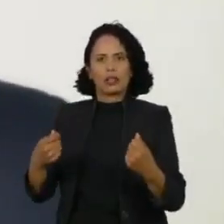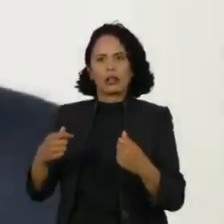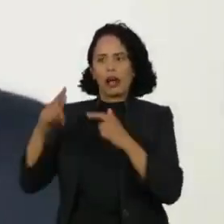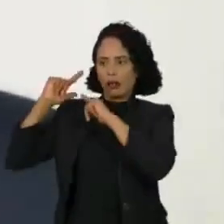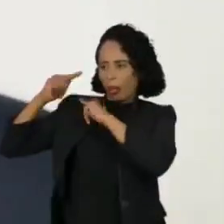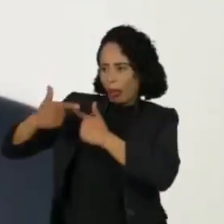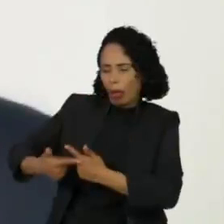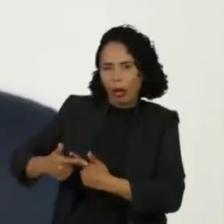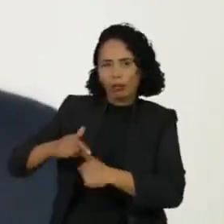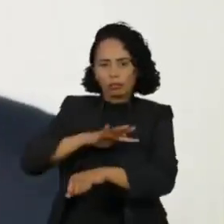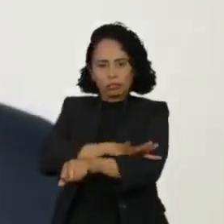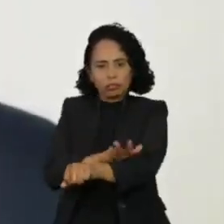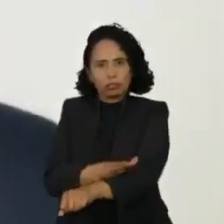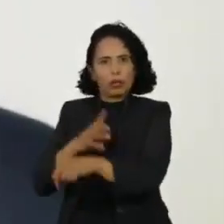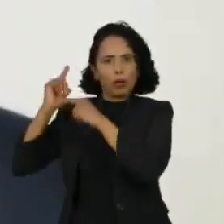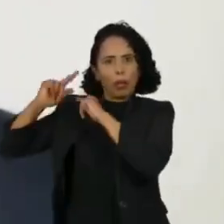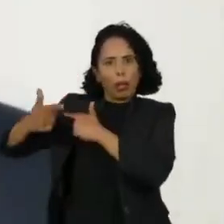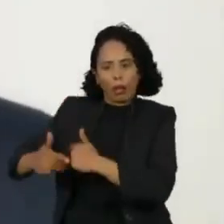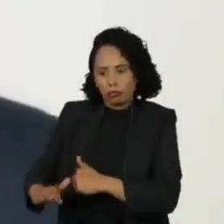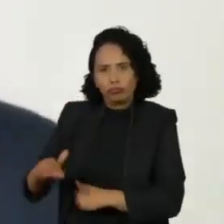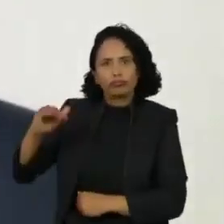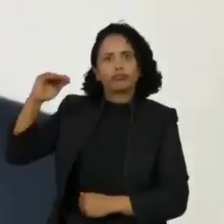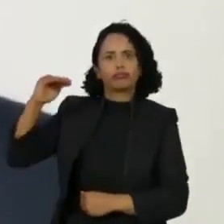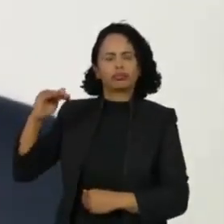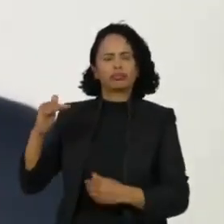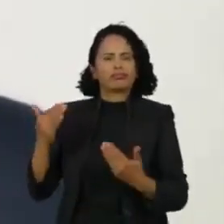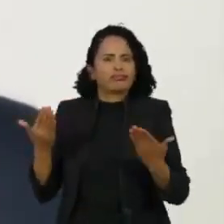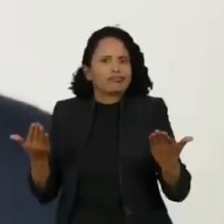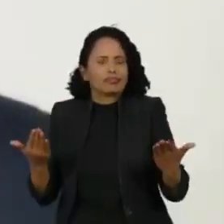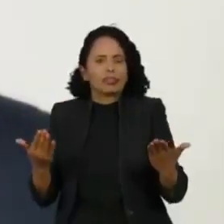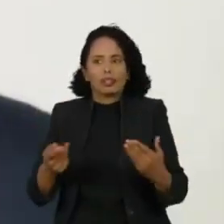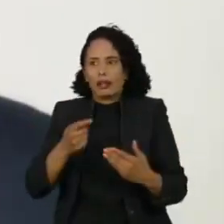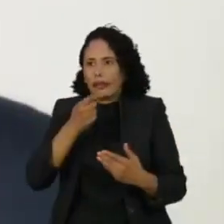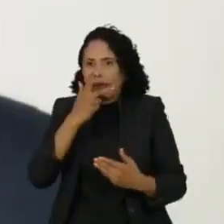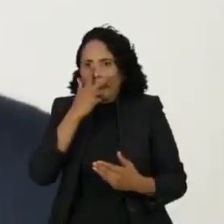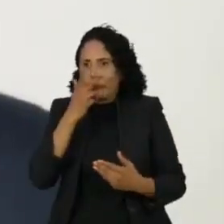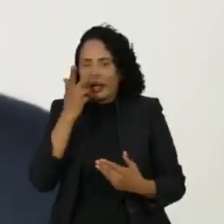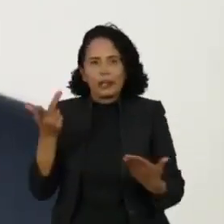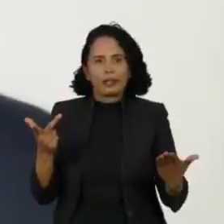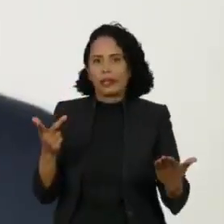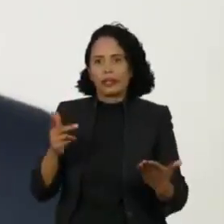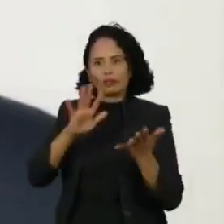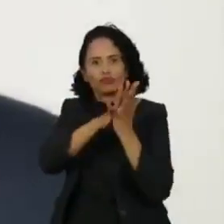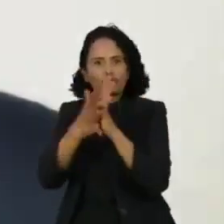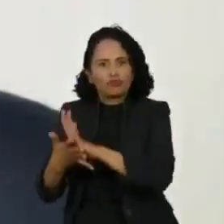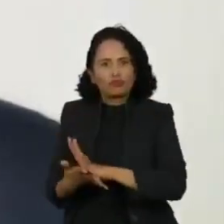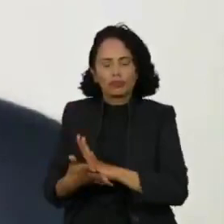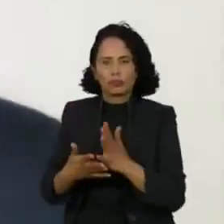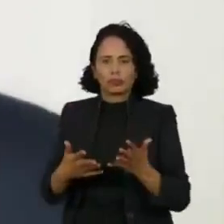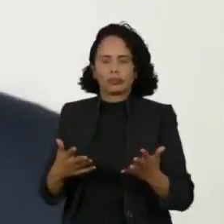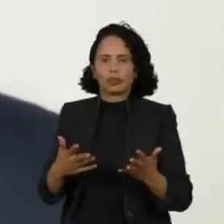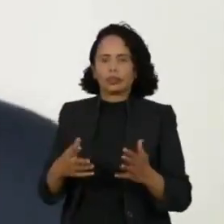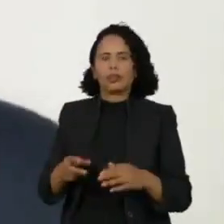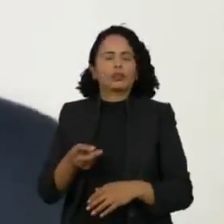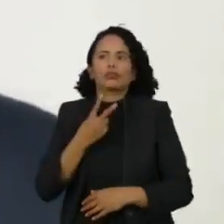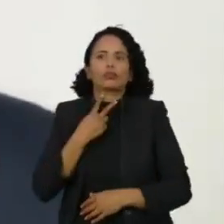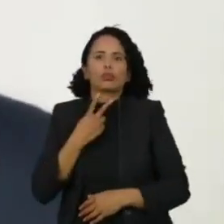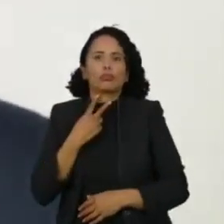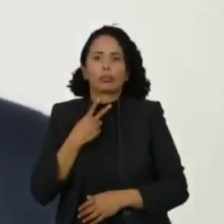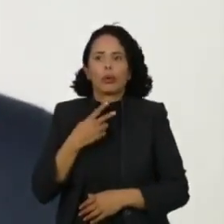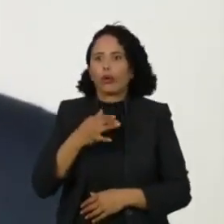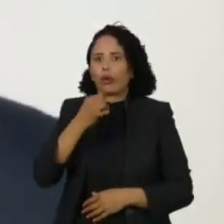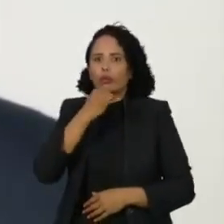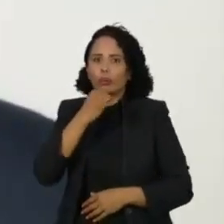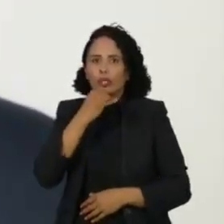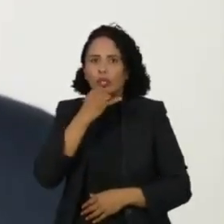que no final, por todas as suas nuances, ele acaba fazendo justamente isso, não permitir o acesso,